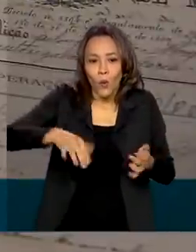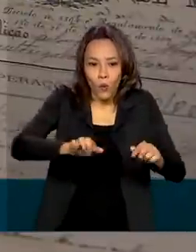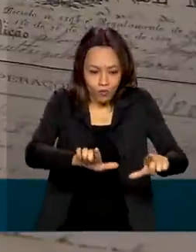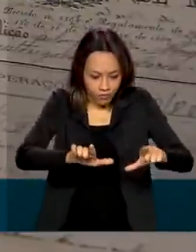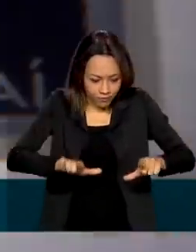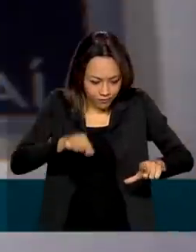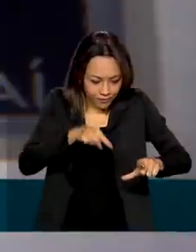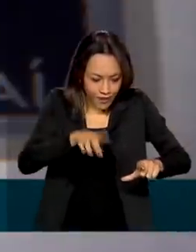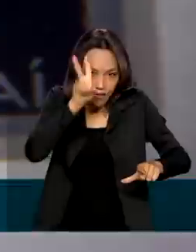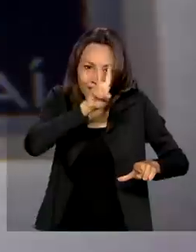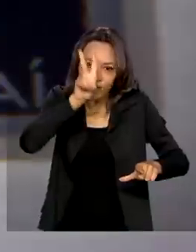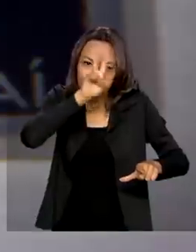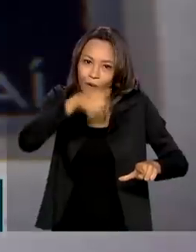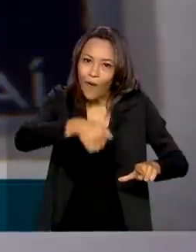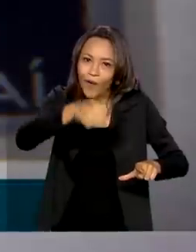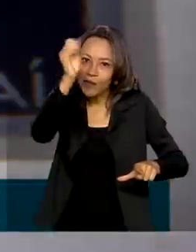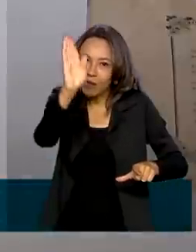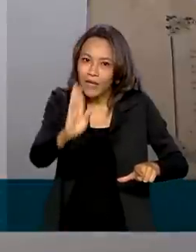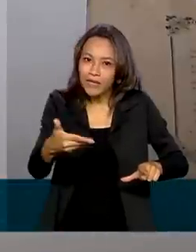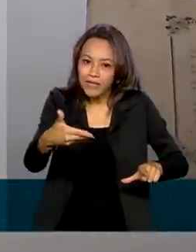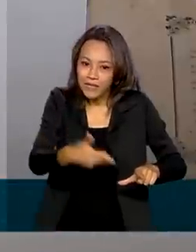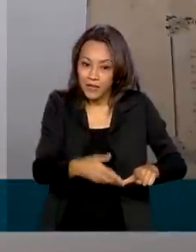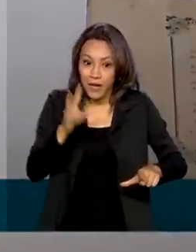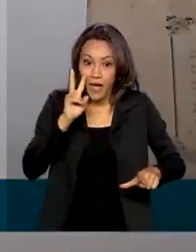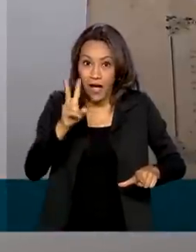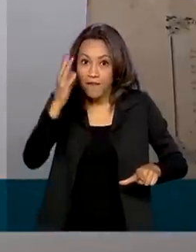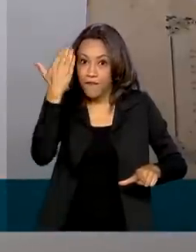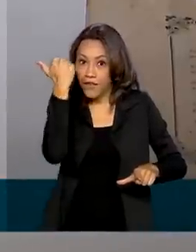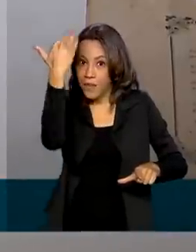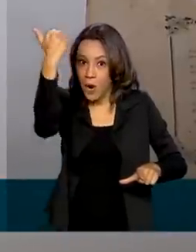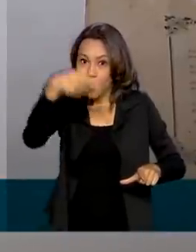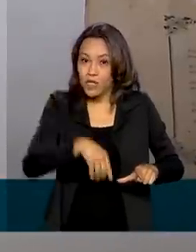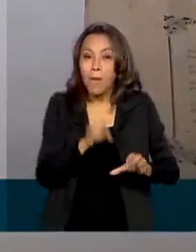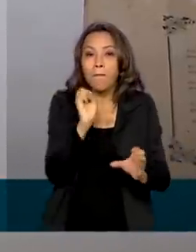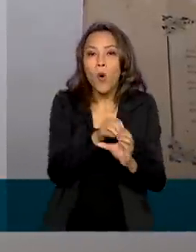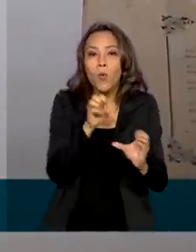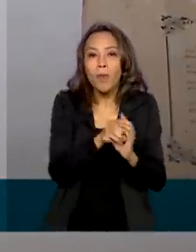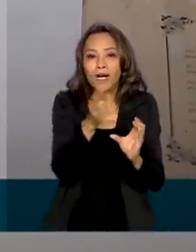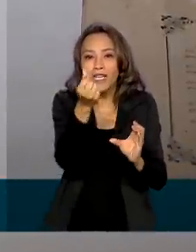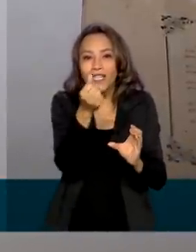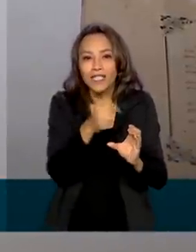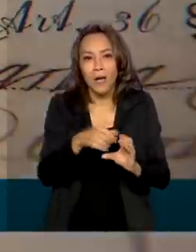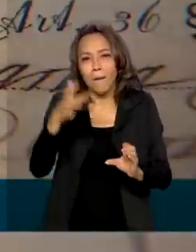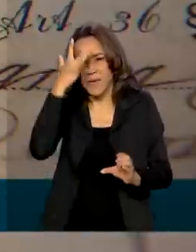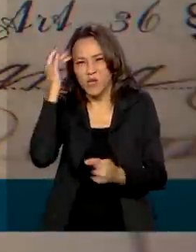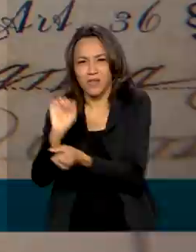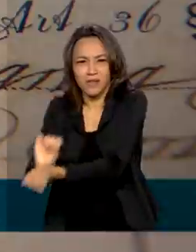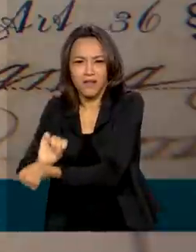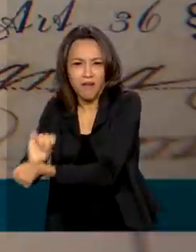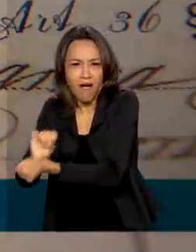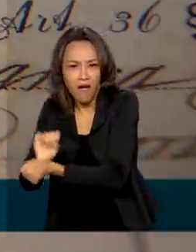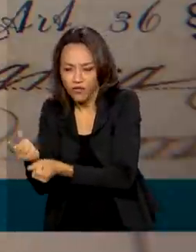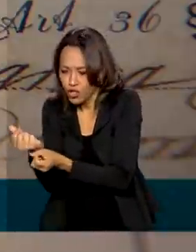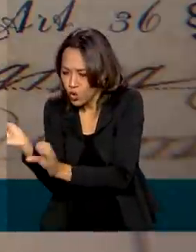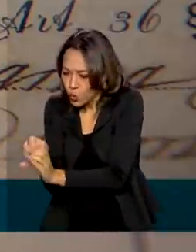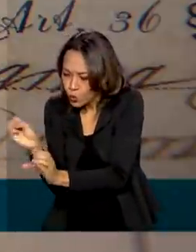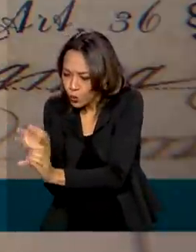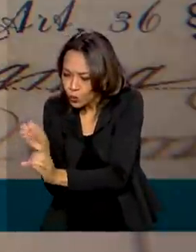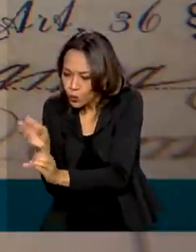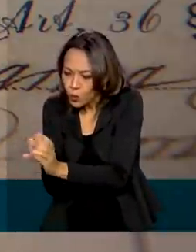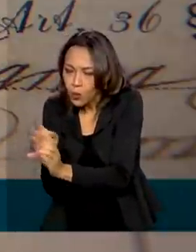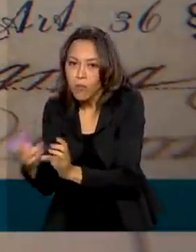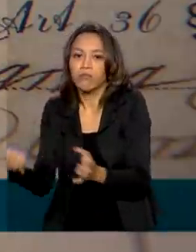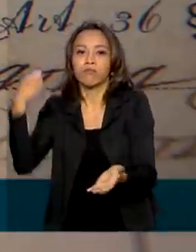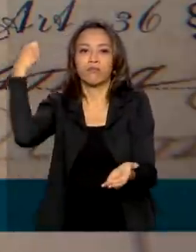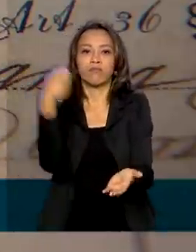um pouco da história do país, como as famosas poupanças abertas por escravos que juntavam dinheiro para